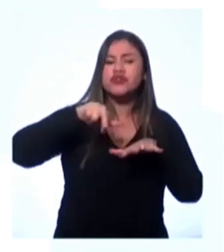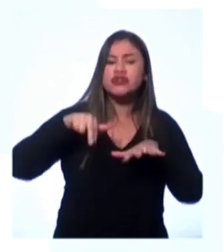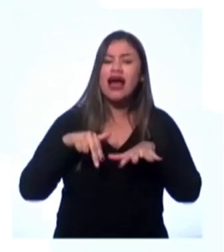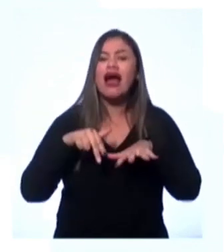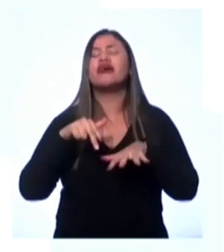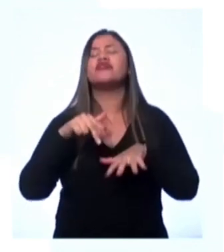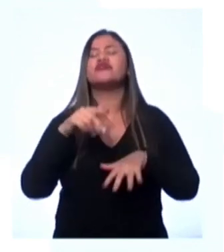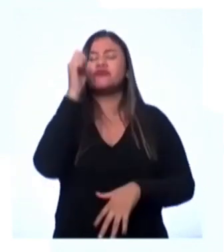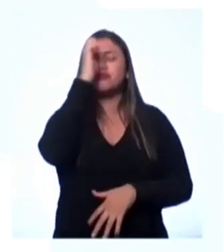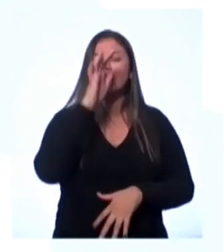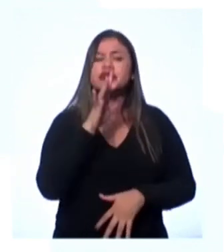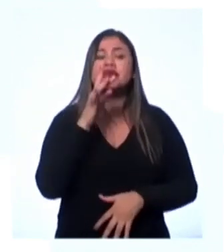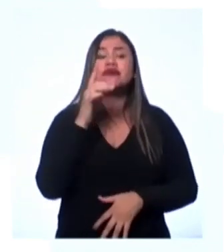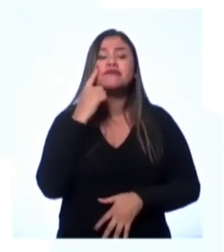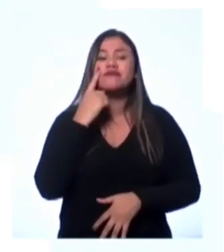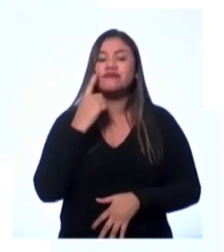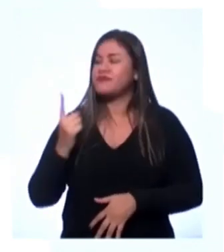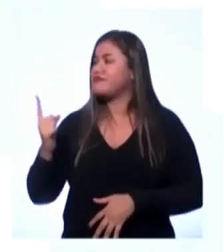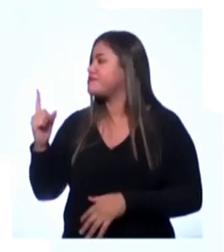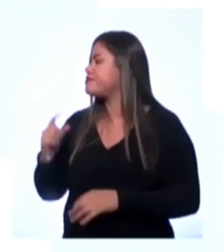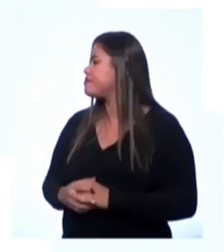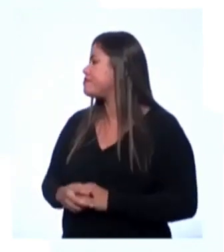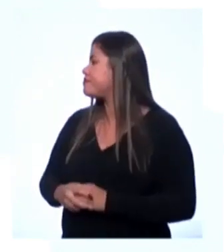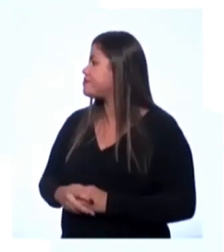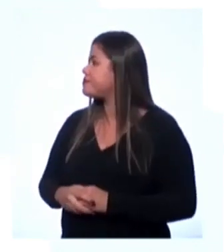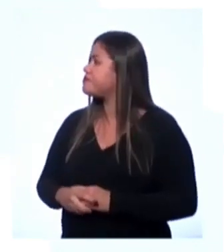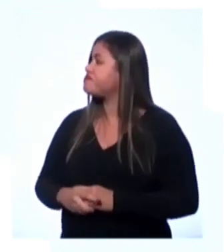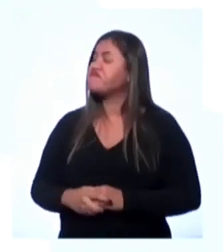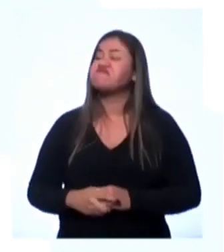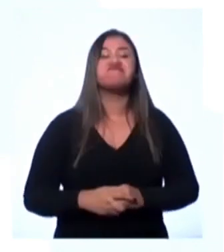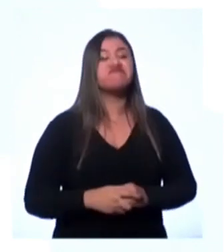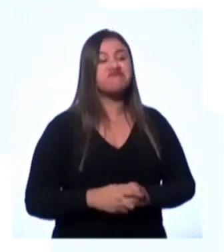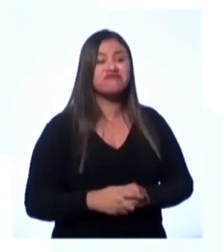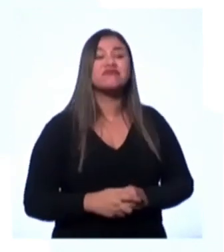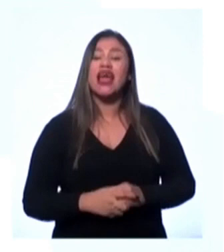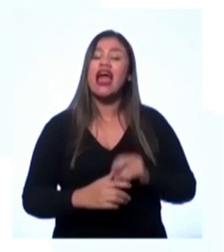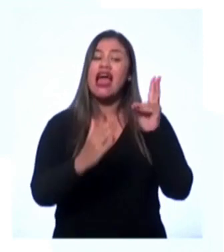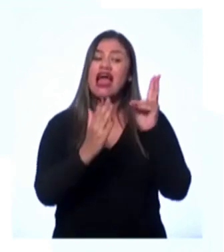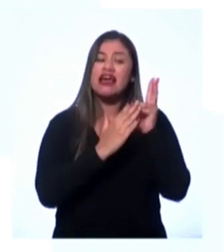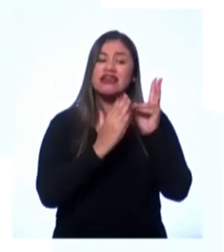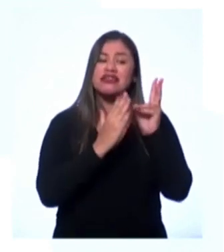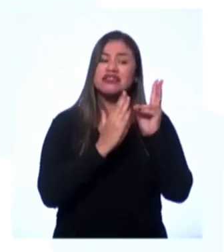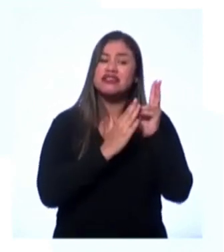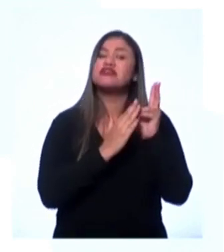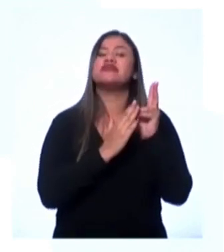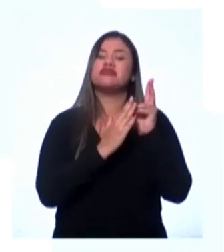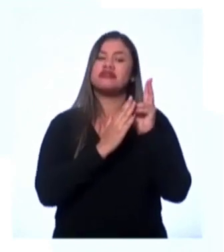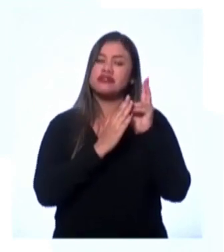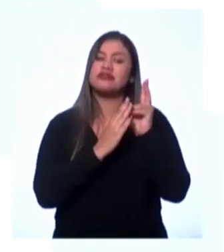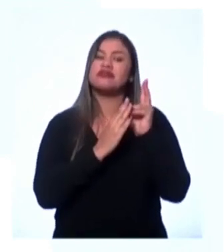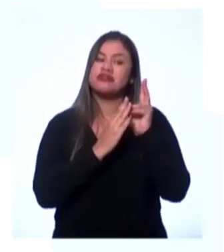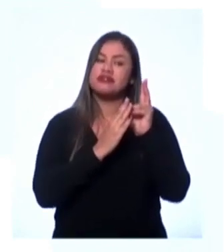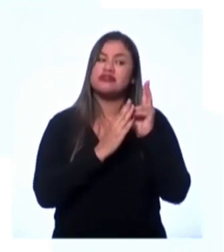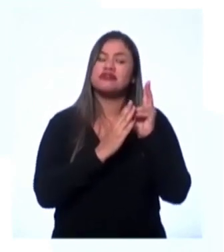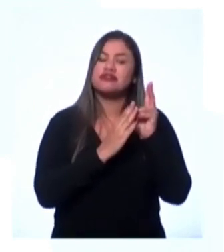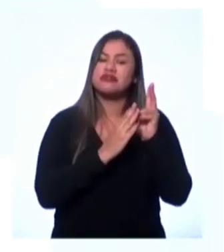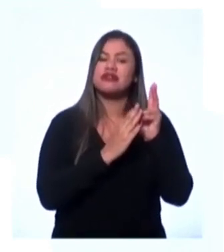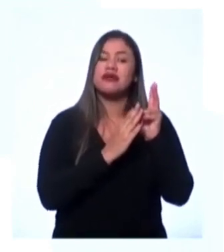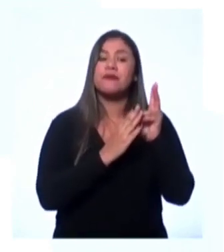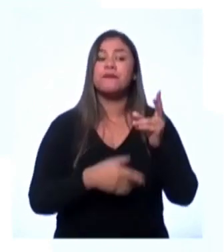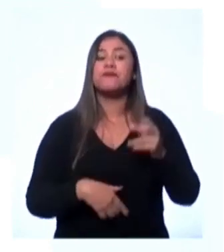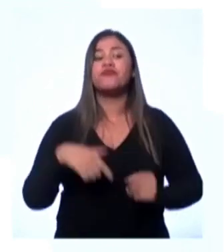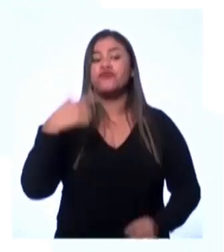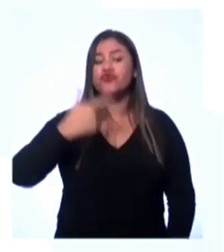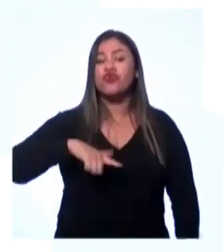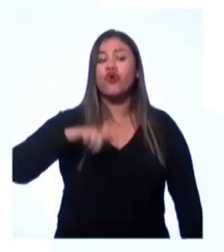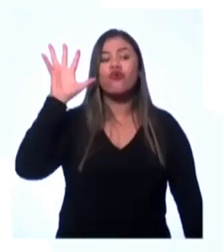Então, temos aqui etnias indígenas, dos vários povos indígenas que nós temos no Brasil. As